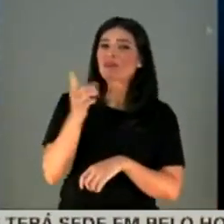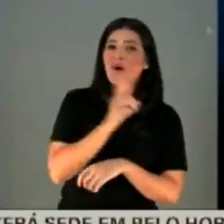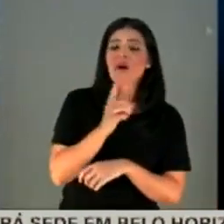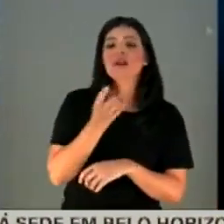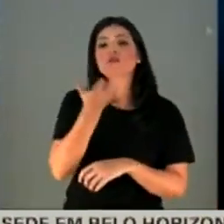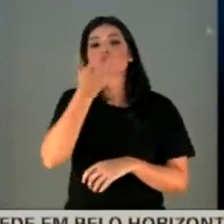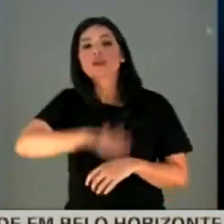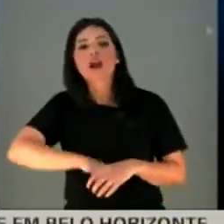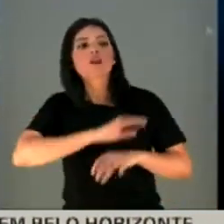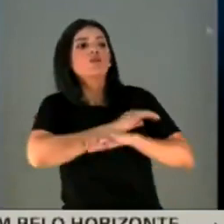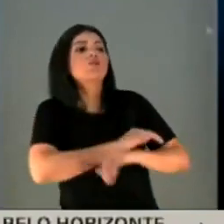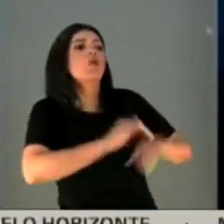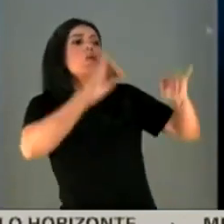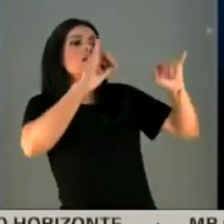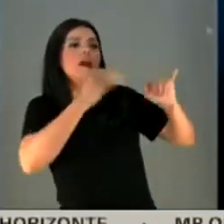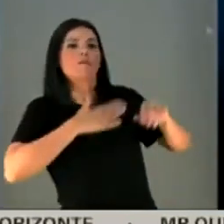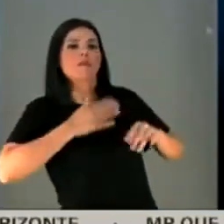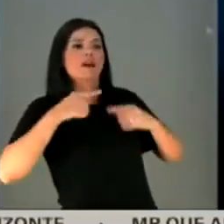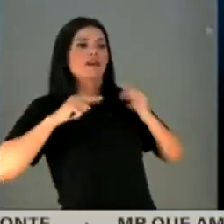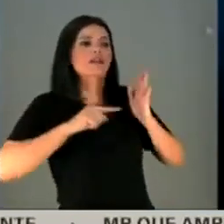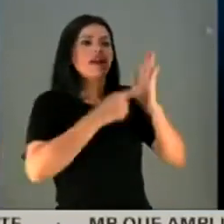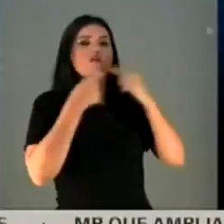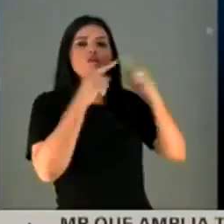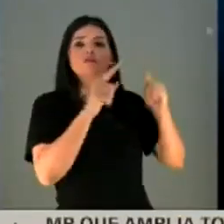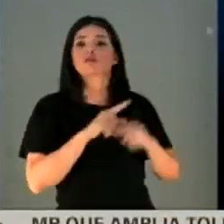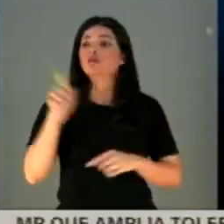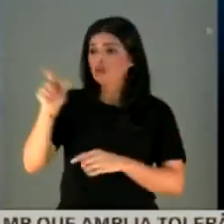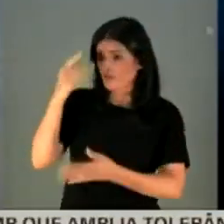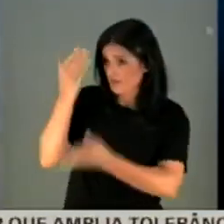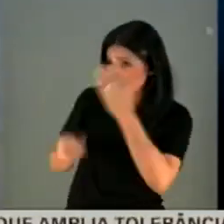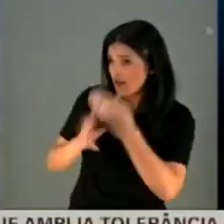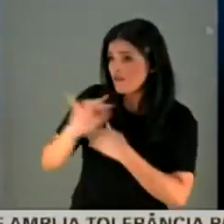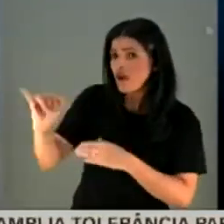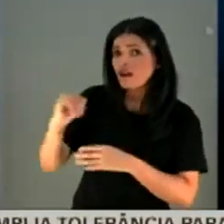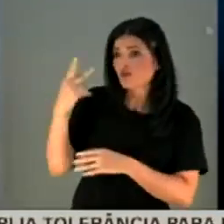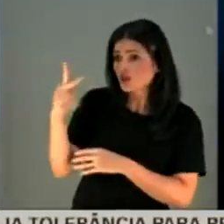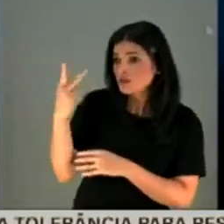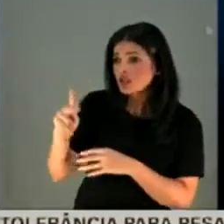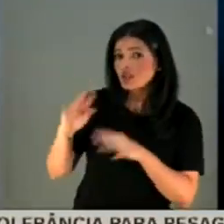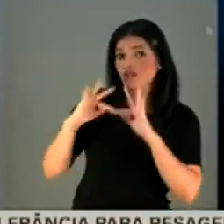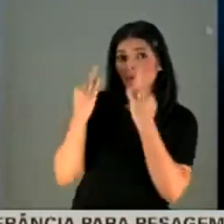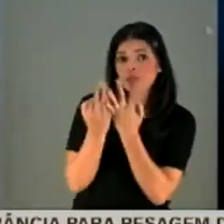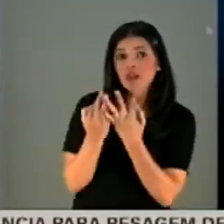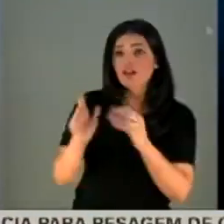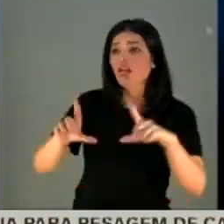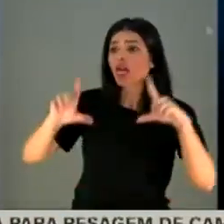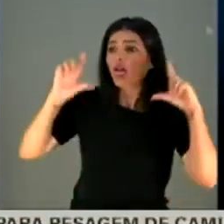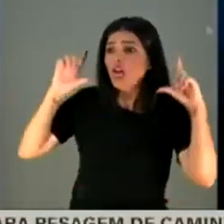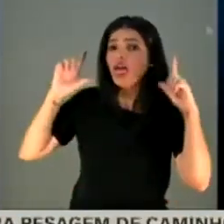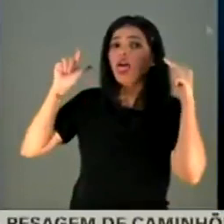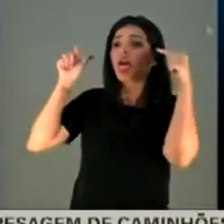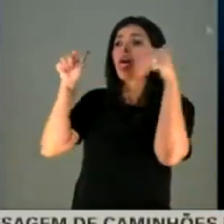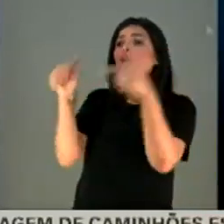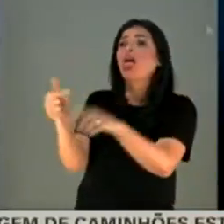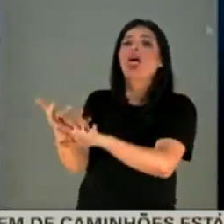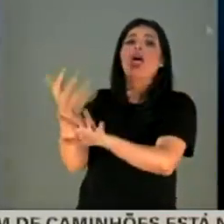quero que vá ao ar. Você tem muito a perder, velho. É sua vida, é sua família, cara. Sim. Que vai ser exposta, velho.